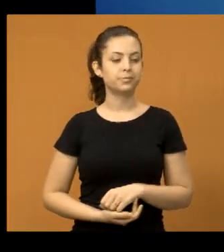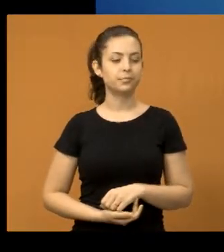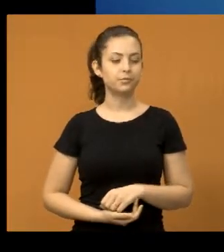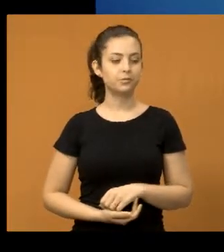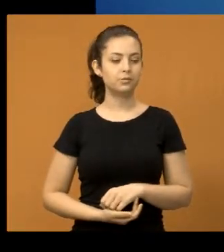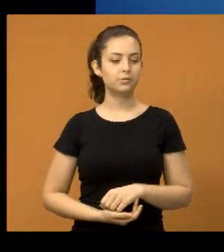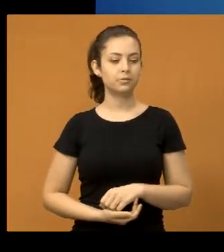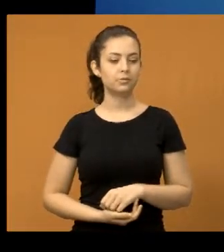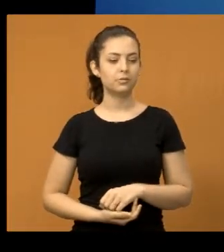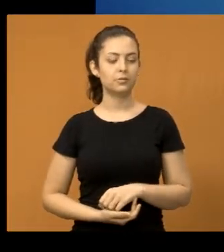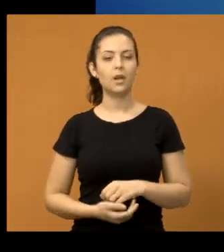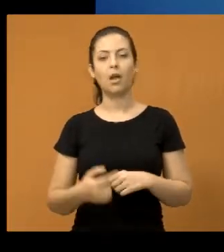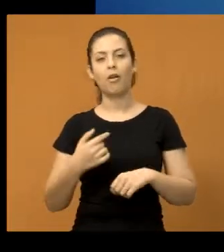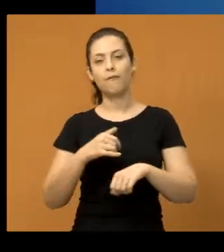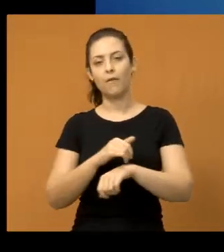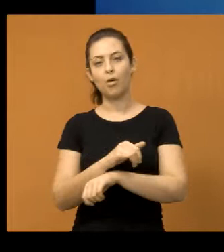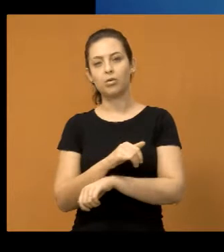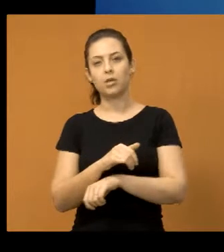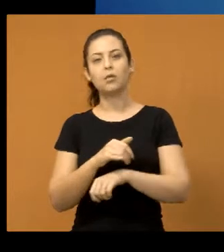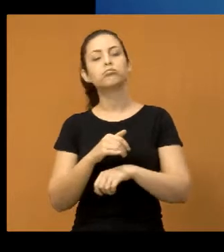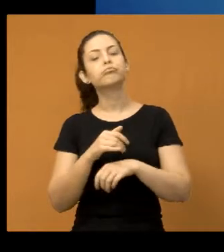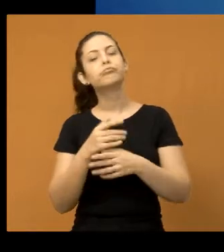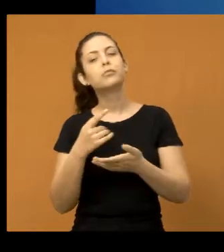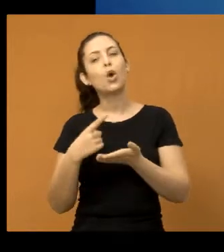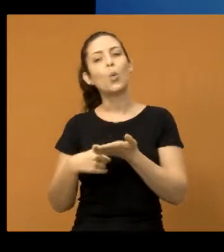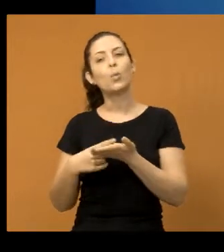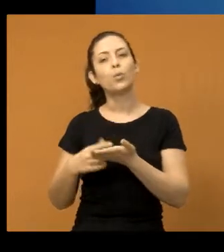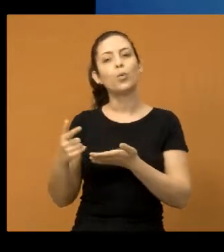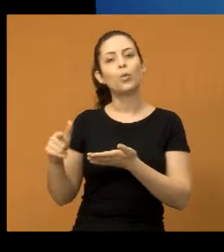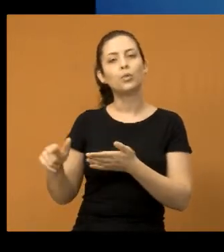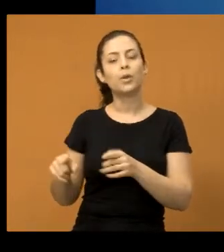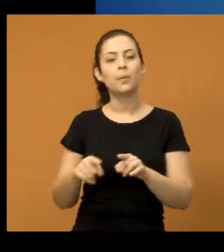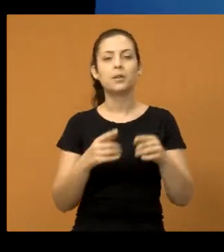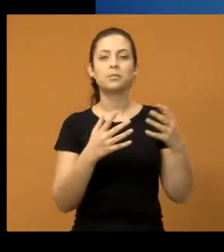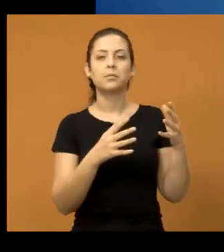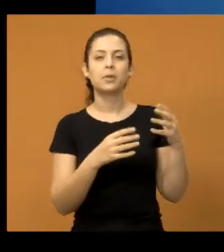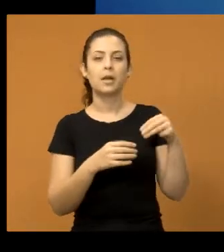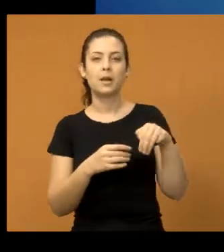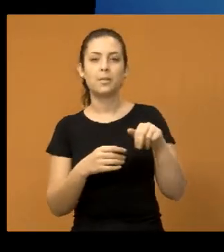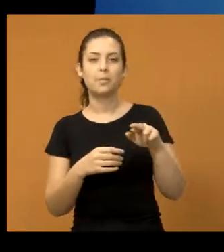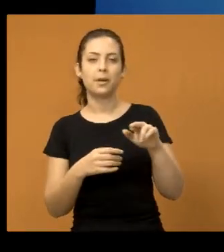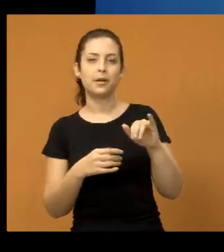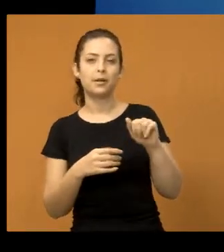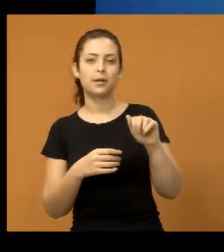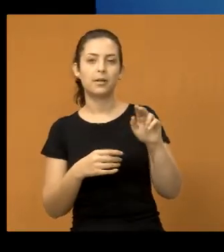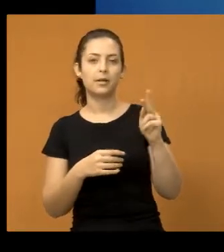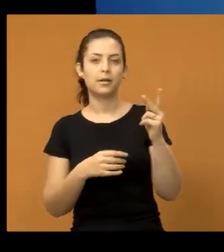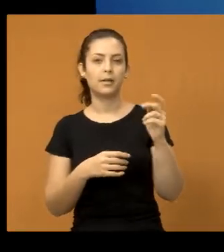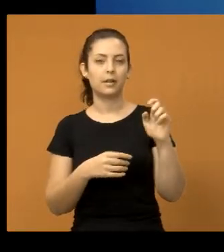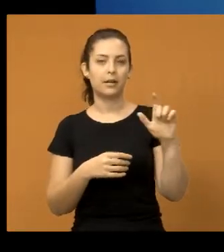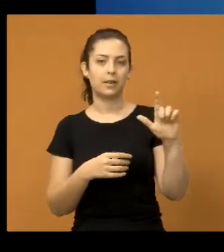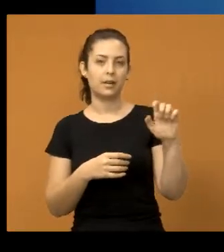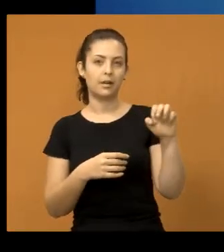eu não estive presente porque eu tinha um outro compromisso, mas quero parabenizar a dona Maria Helena, lá do Jardim Colônia,